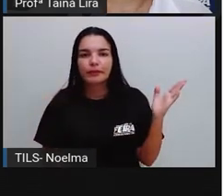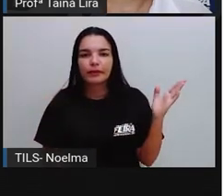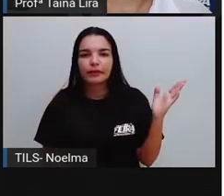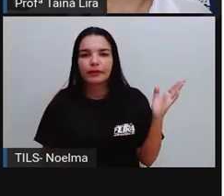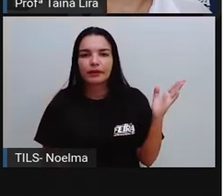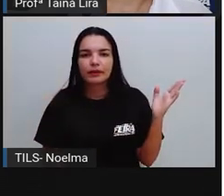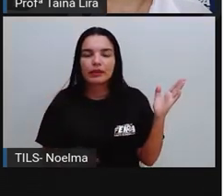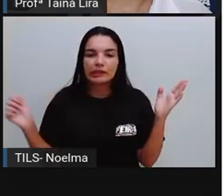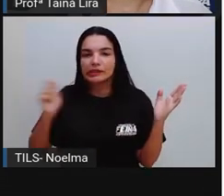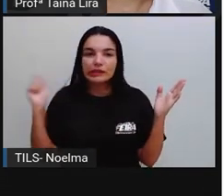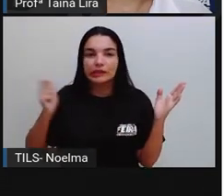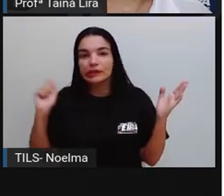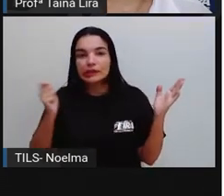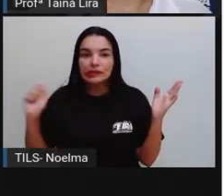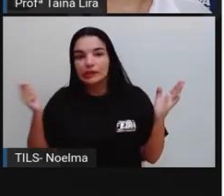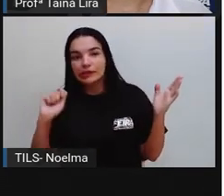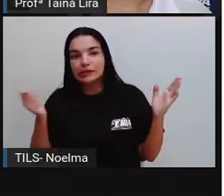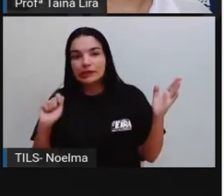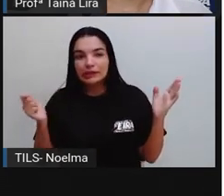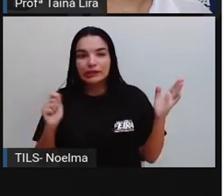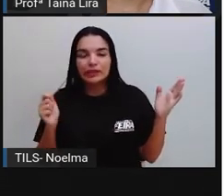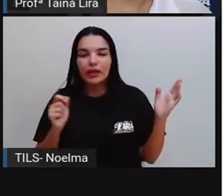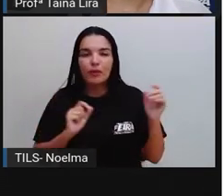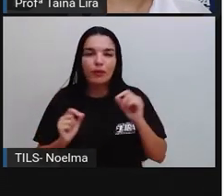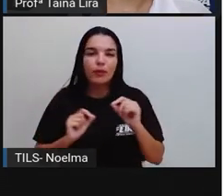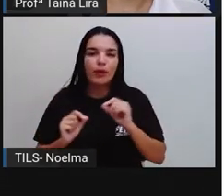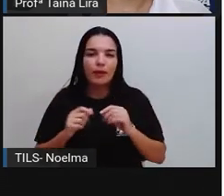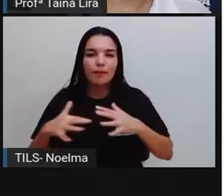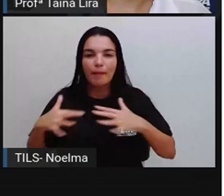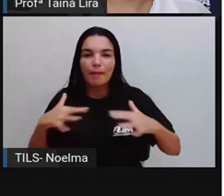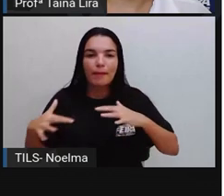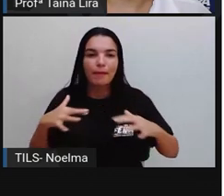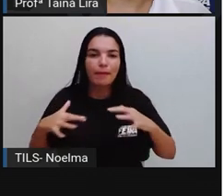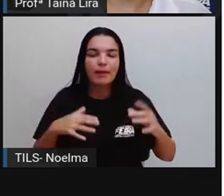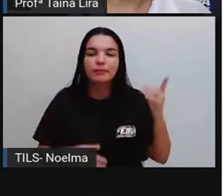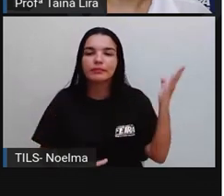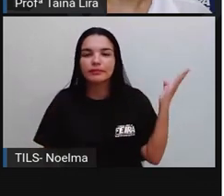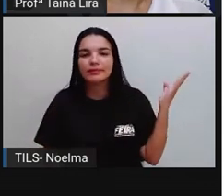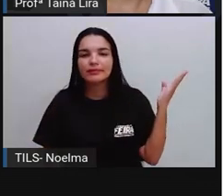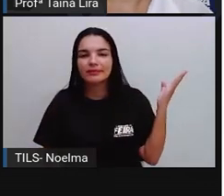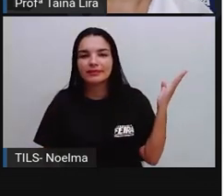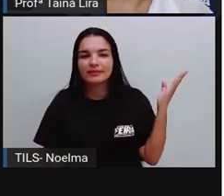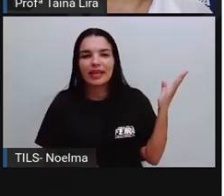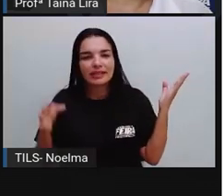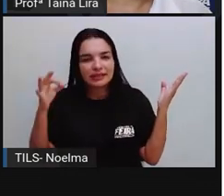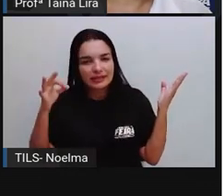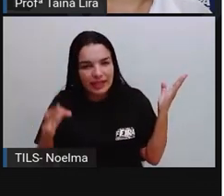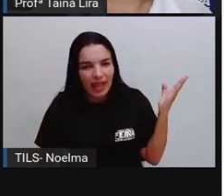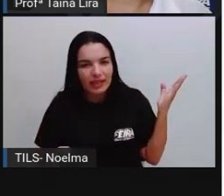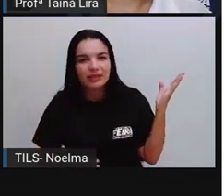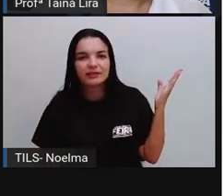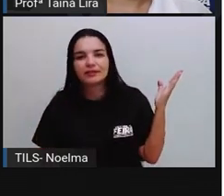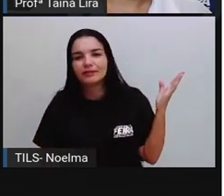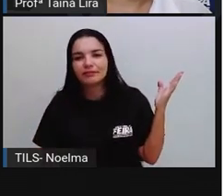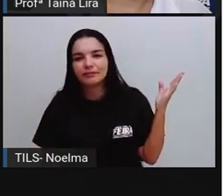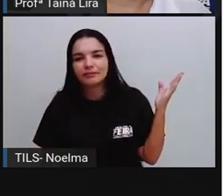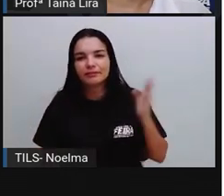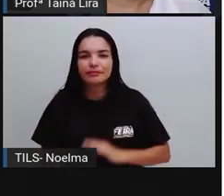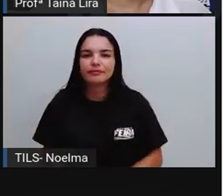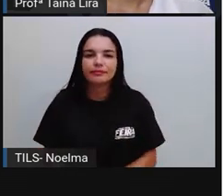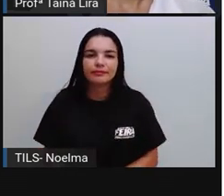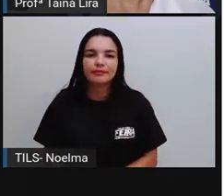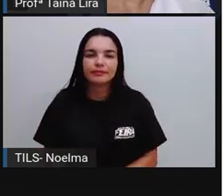Chacoalhou, Também tá lá com X, Ó, Segundo ano, Vamos corrigir? Chacoalhou, É com CH,